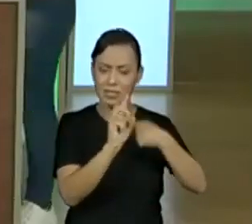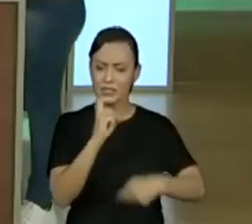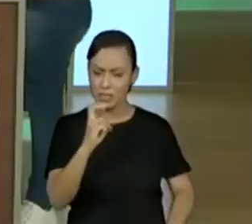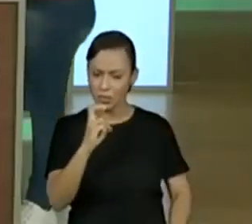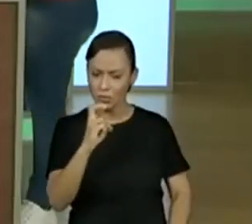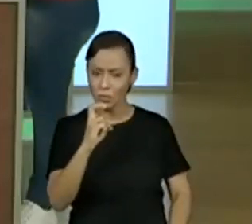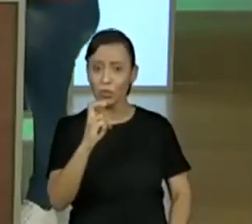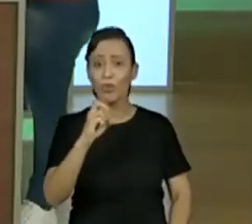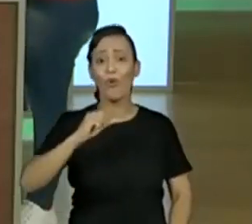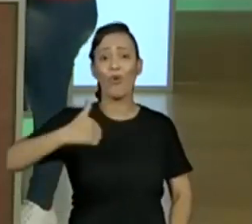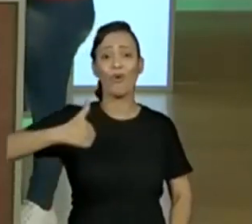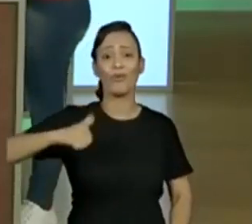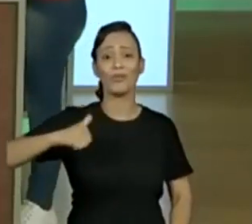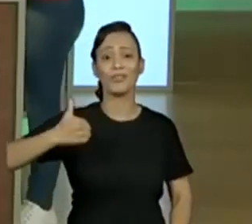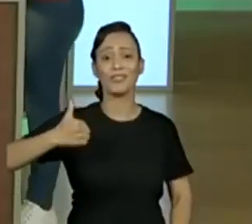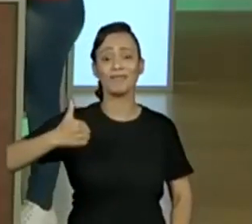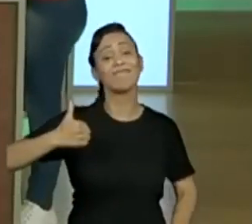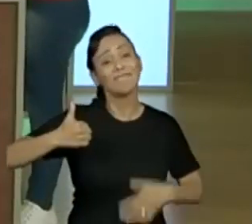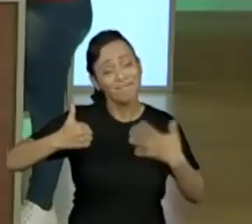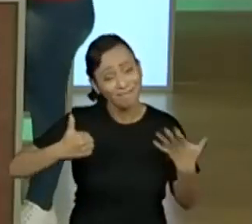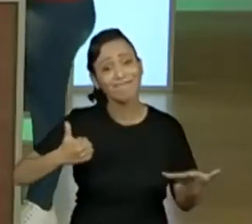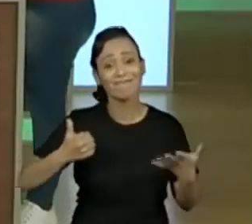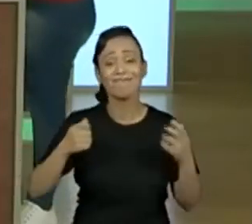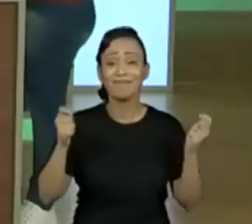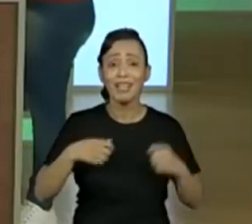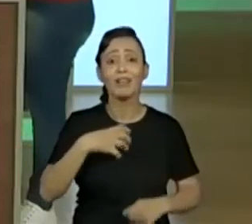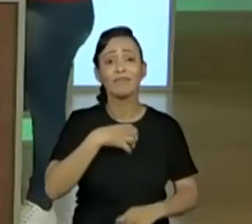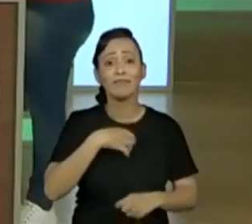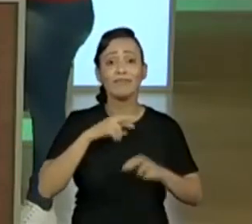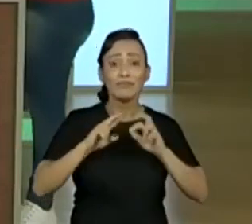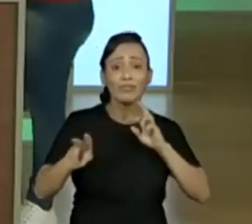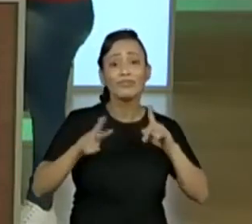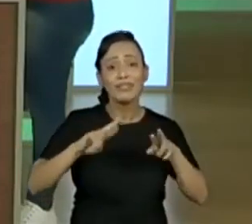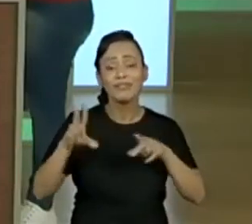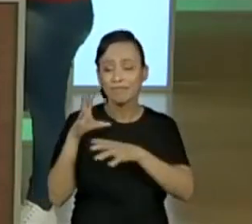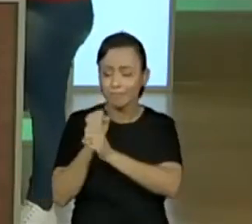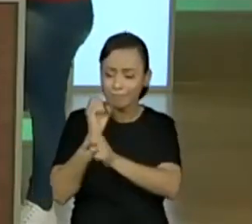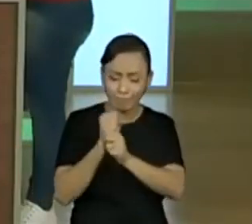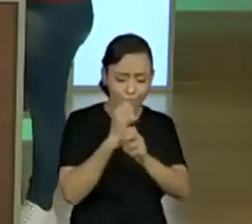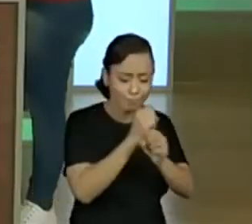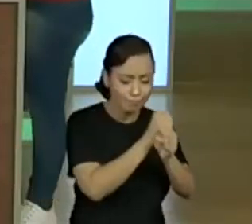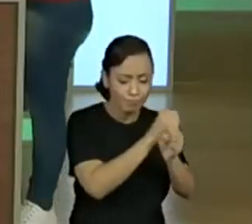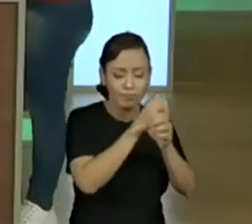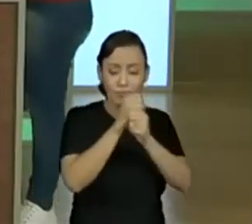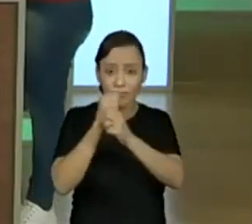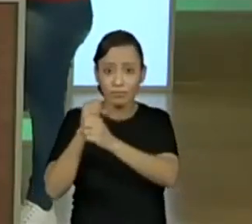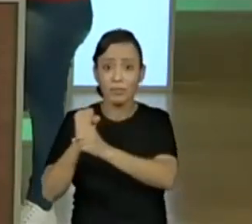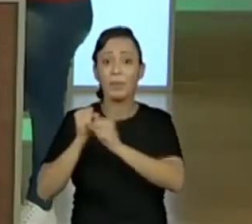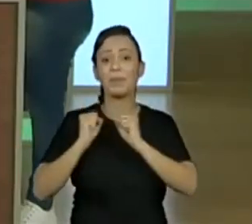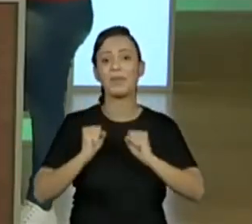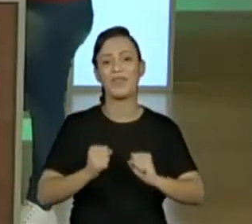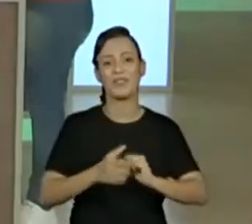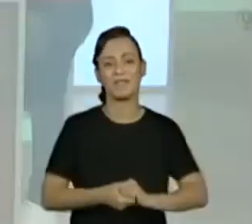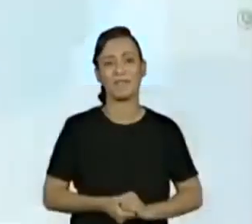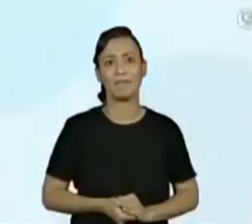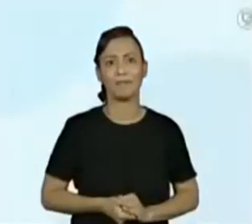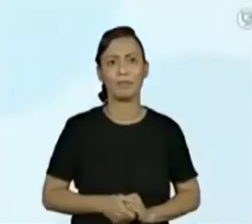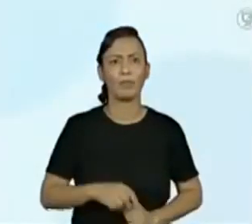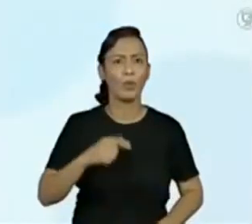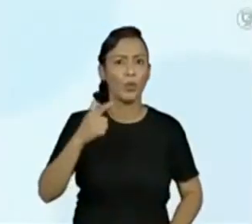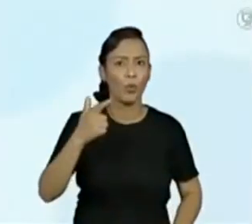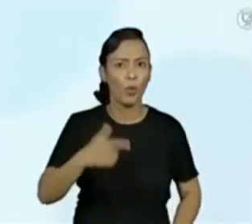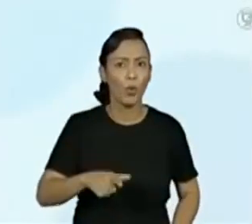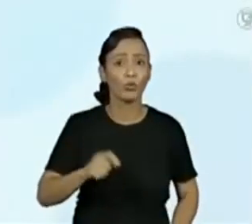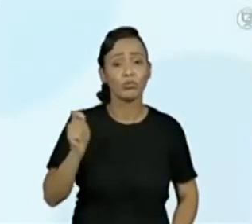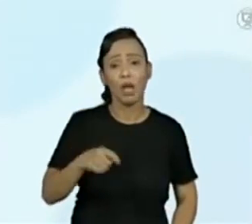né? E pra gente deixar registrado aqui, então a gente já vai colocar aqui o onze. Mas também é super possível eu fazer os risquinhos,